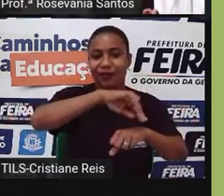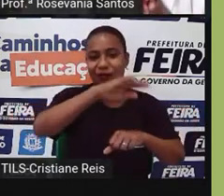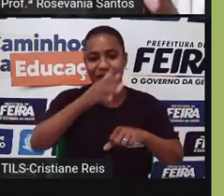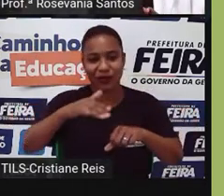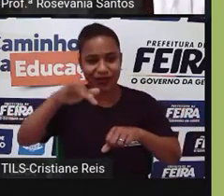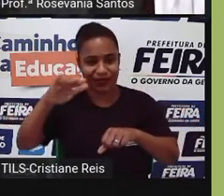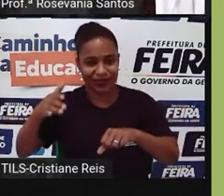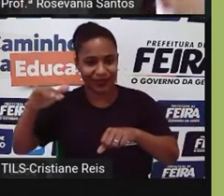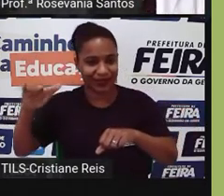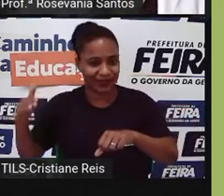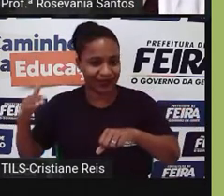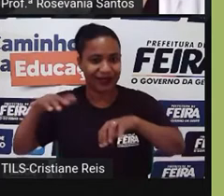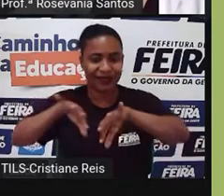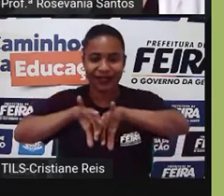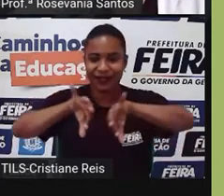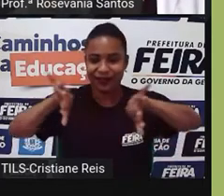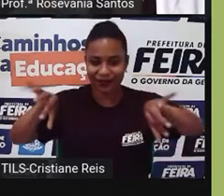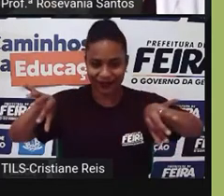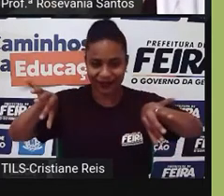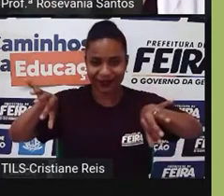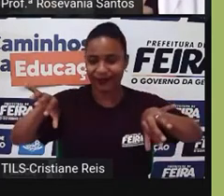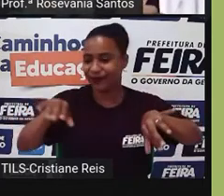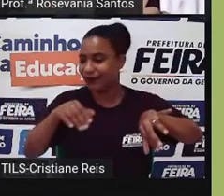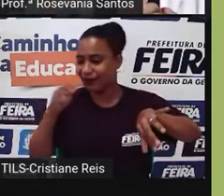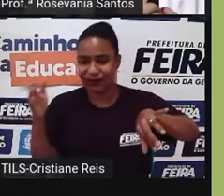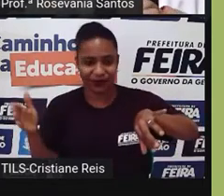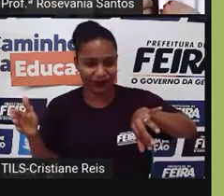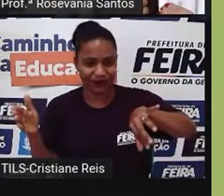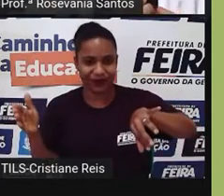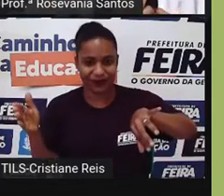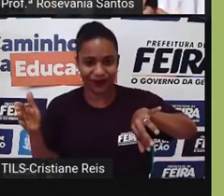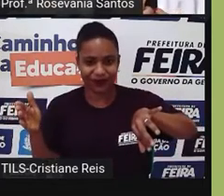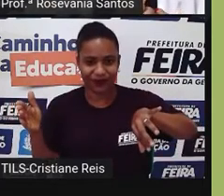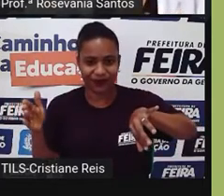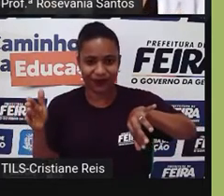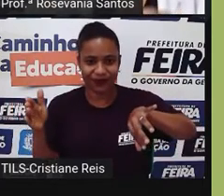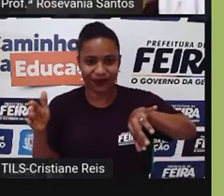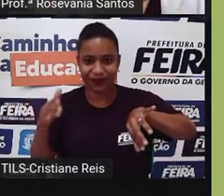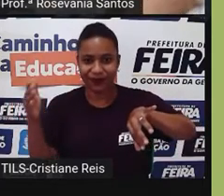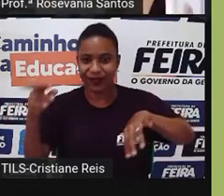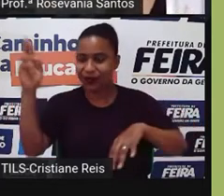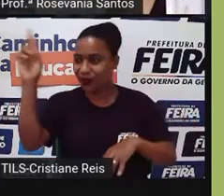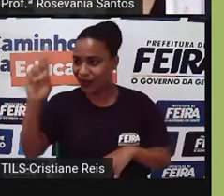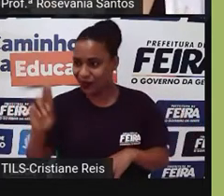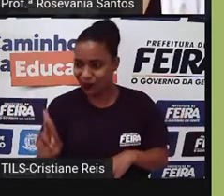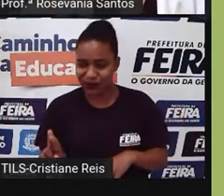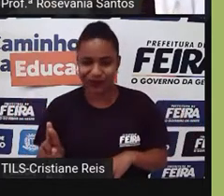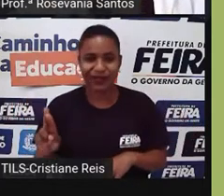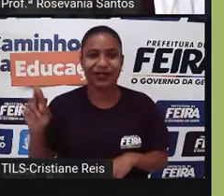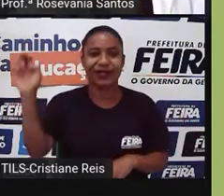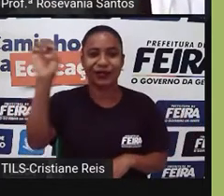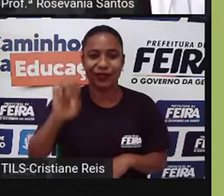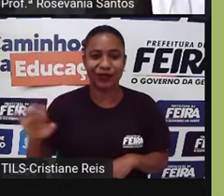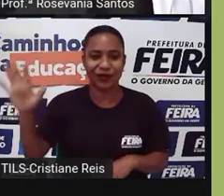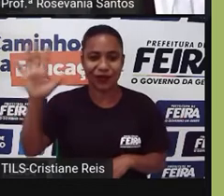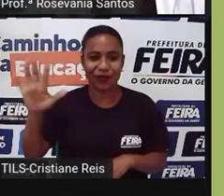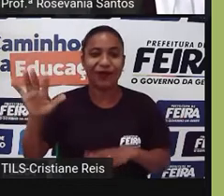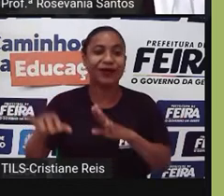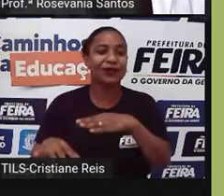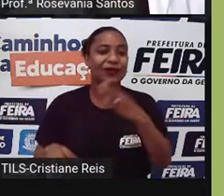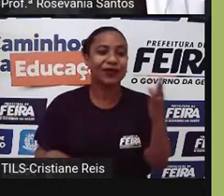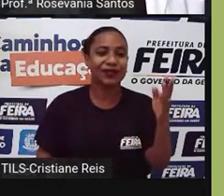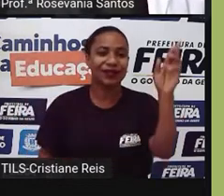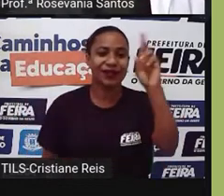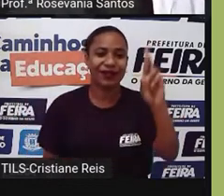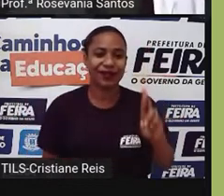natural. De um lado, eu tenho a Rússia europeia e do outro lado, eu